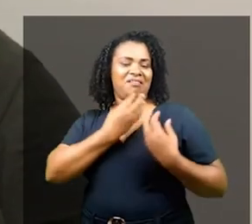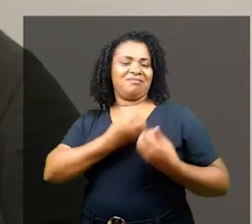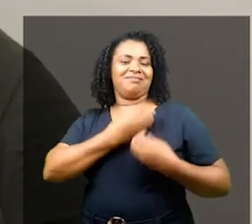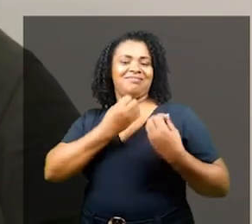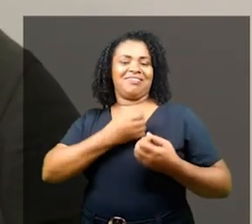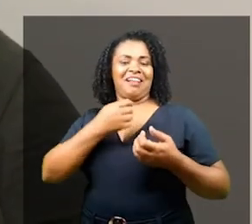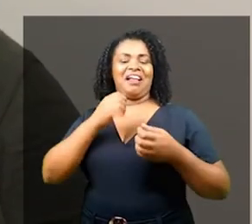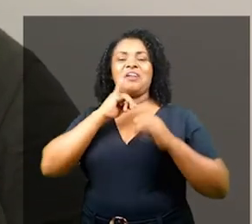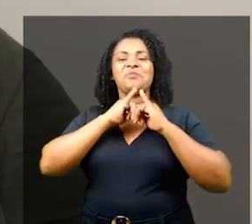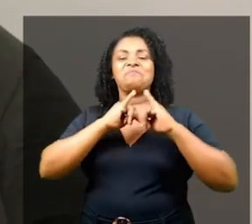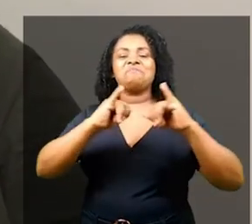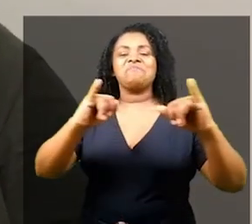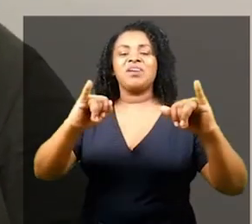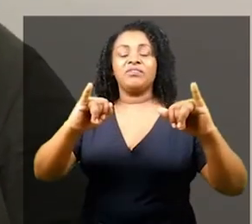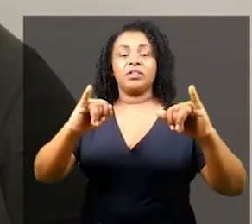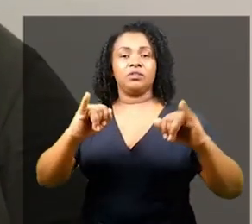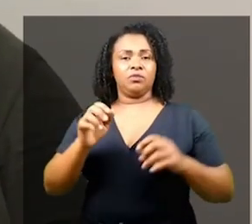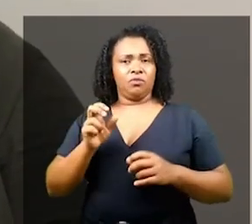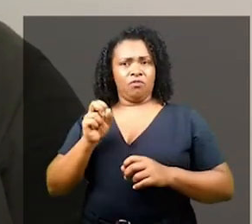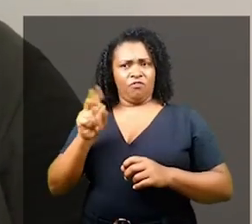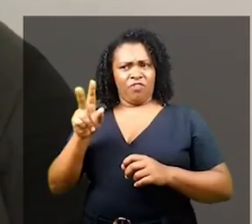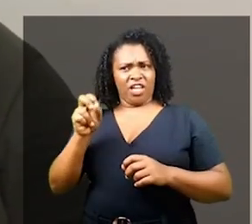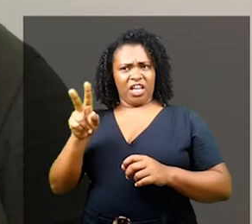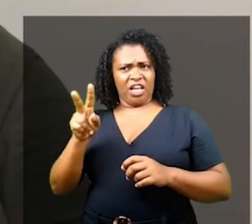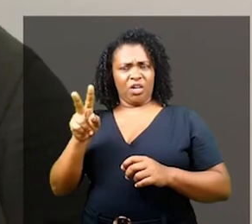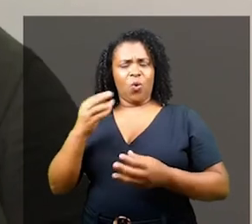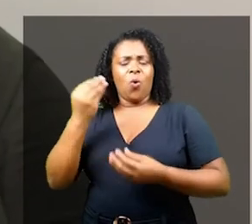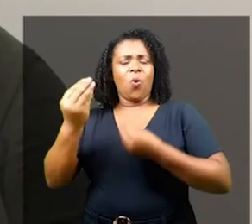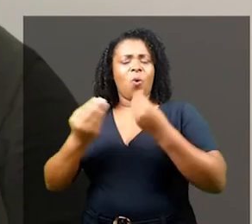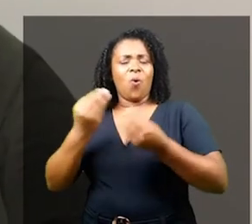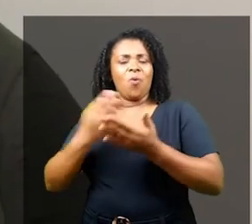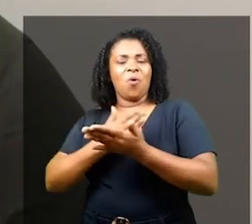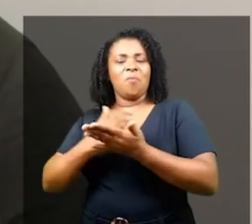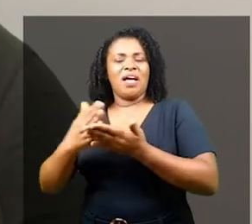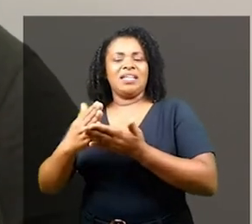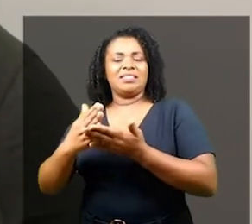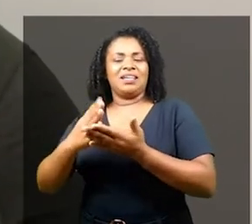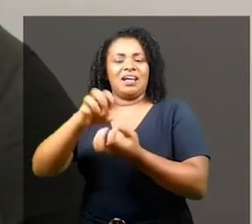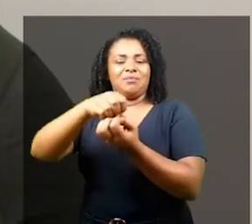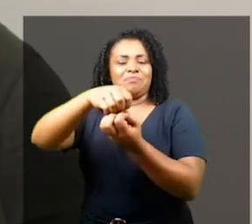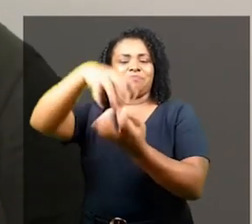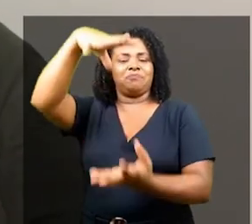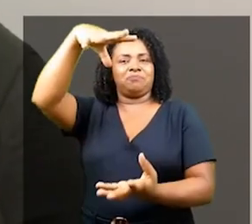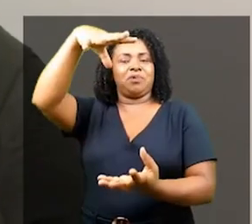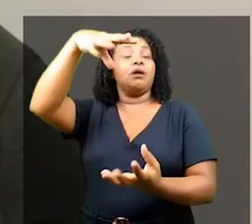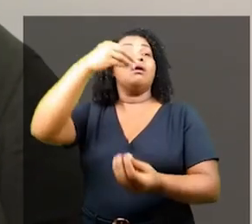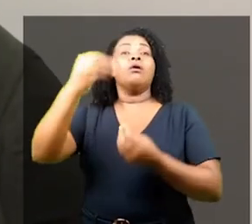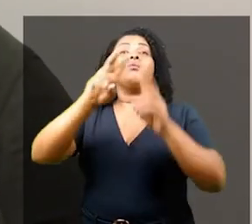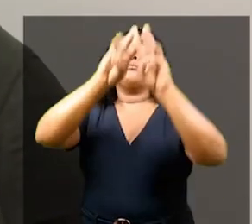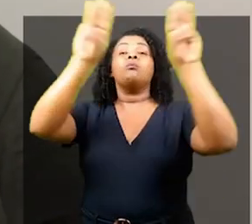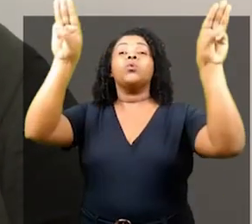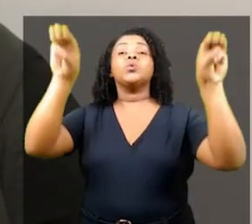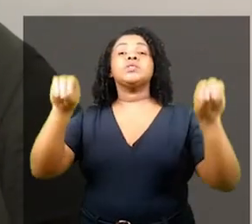a poetisa polipreta mais uma vez, que veneno letal começa pela imagem. Então, nós precisamos atualizar as